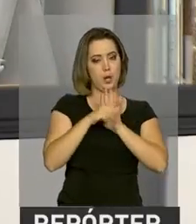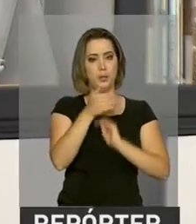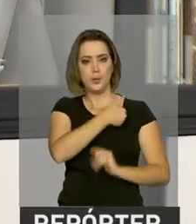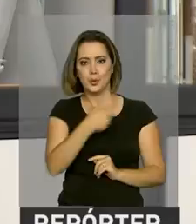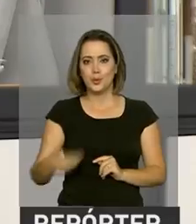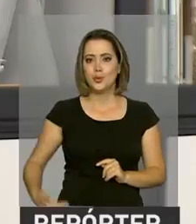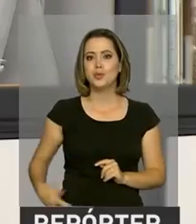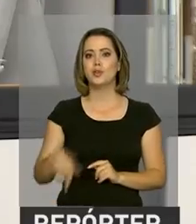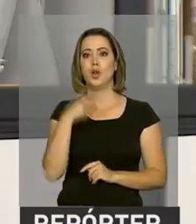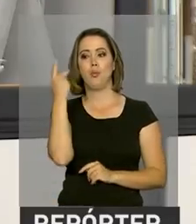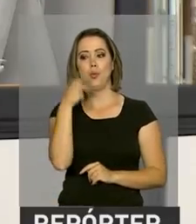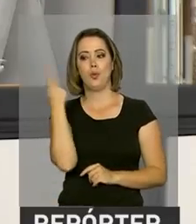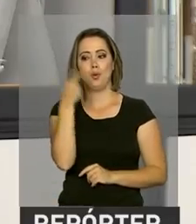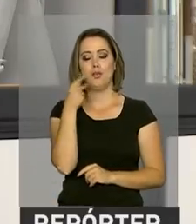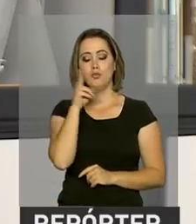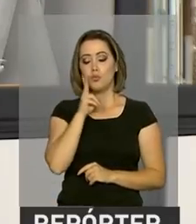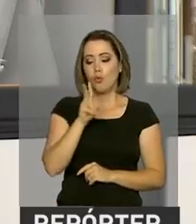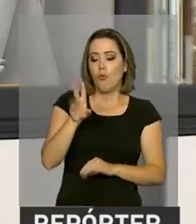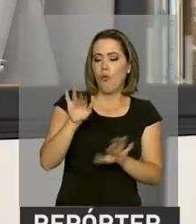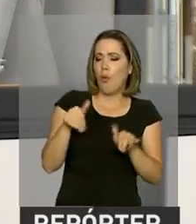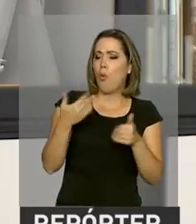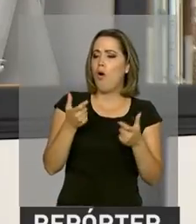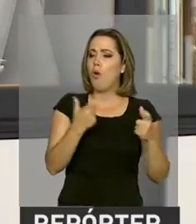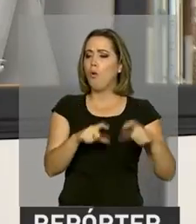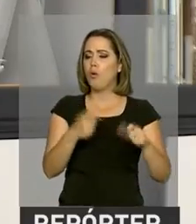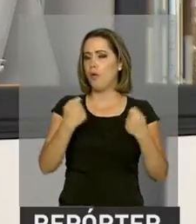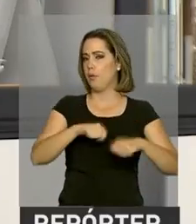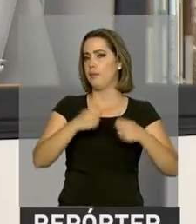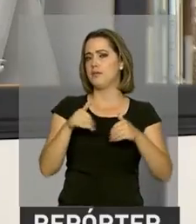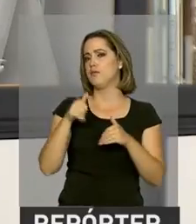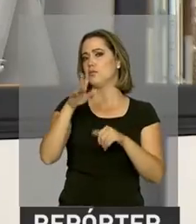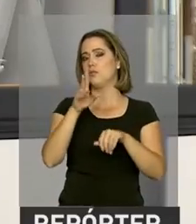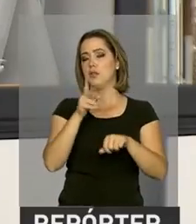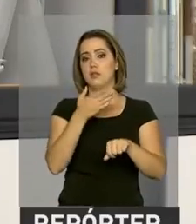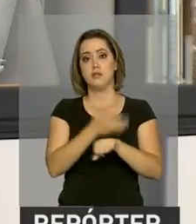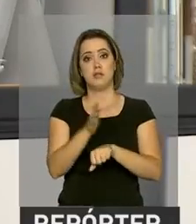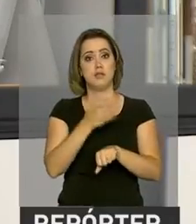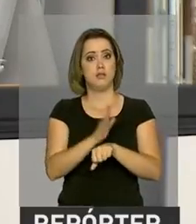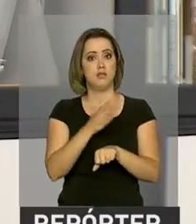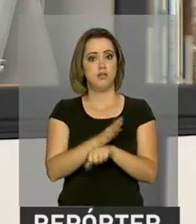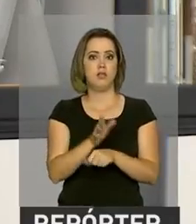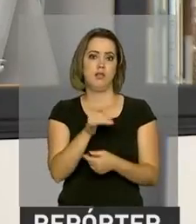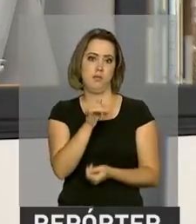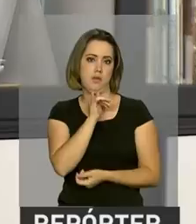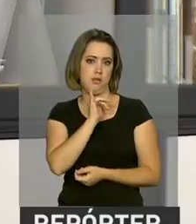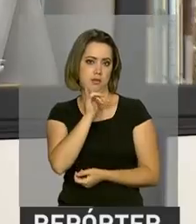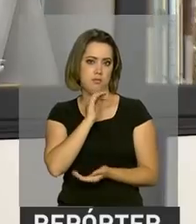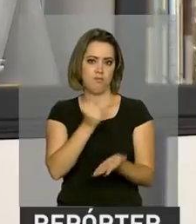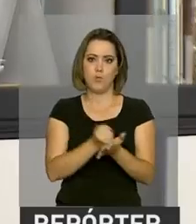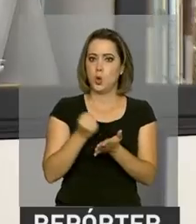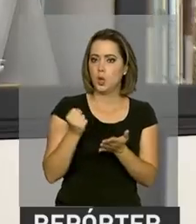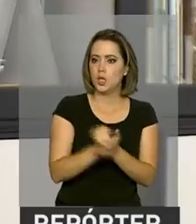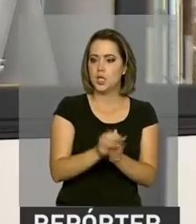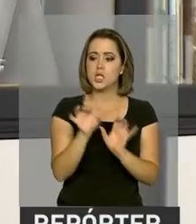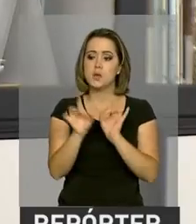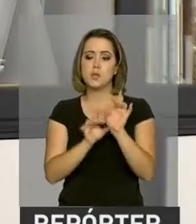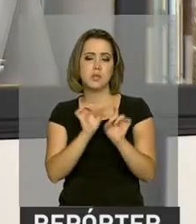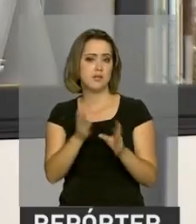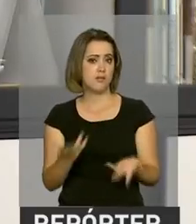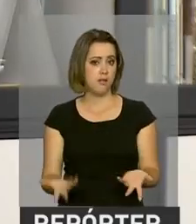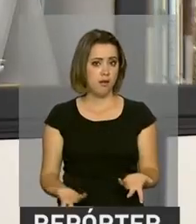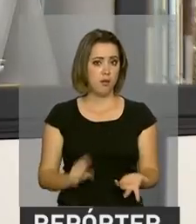direcionar o seu investimento de qualificação, por exemplo, para os setores que estão tendo mais contratação no seu município. Ele pode